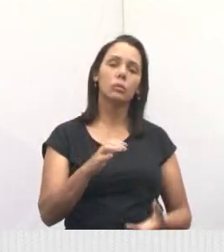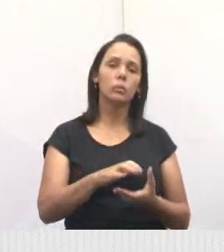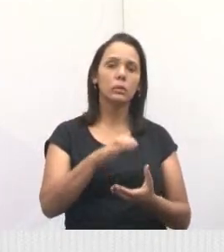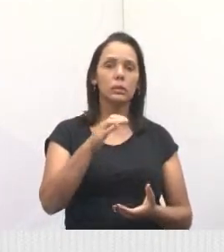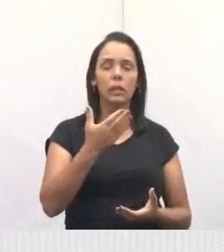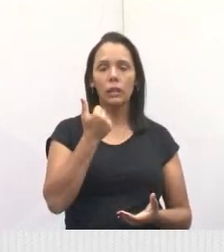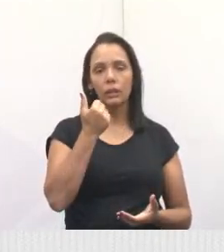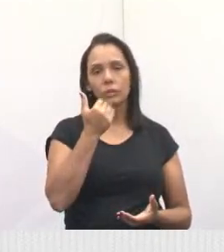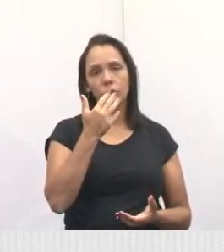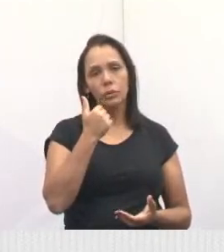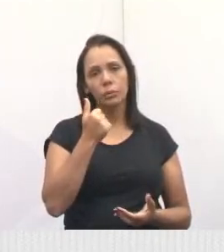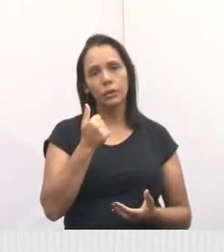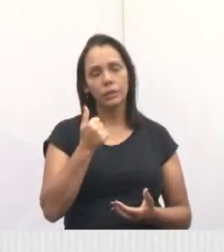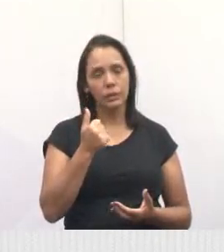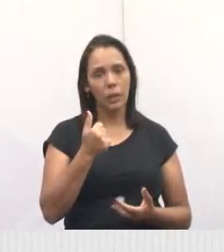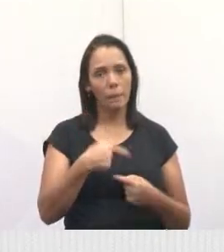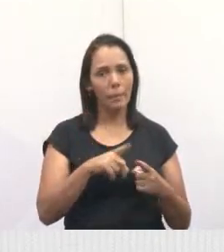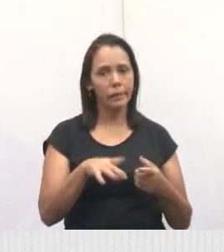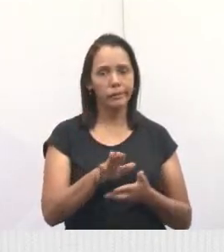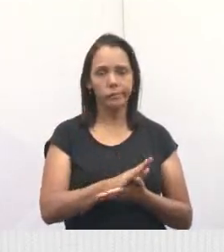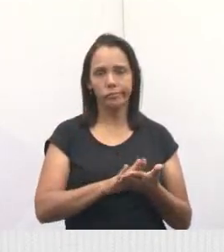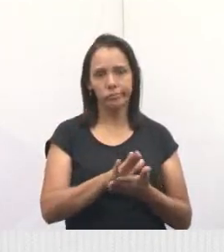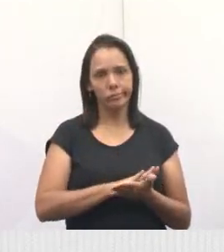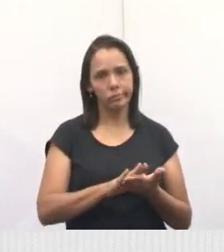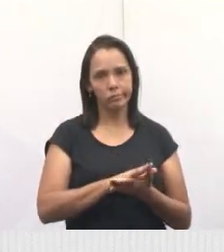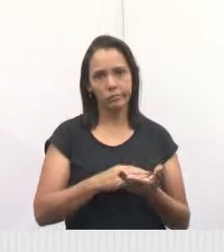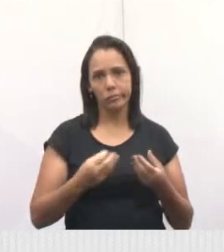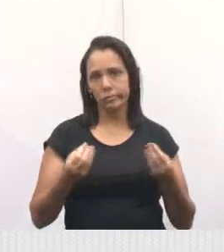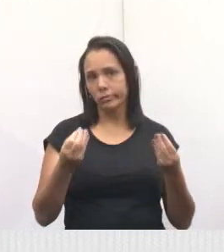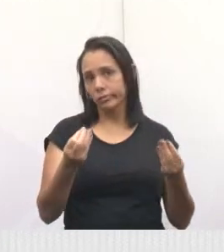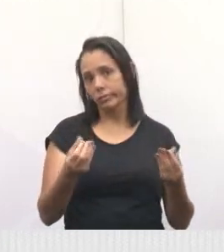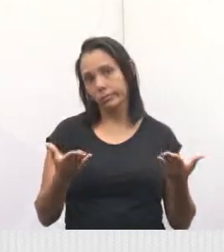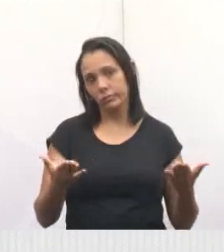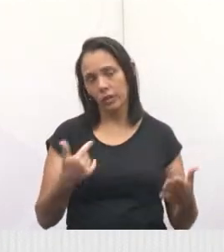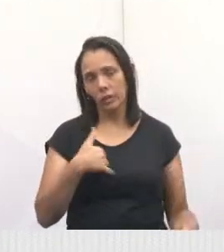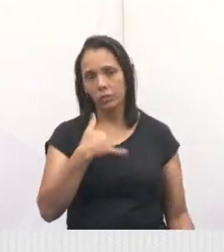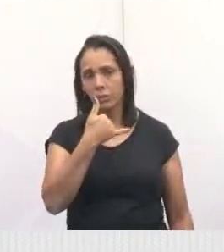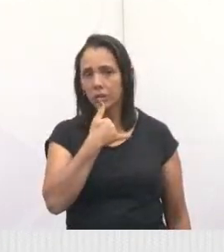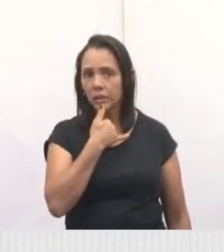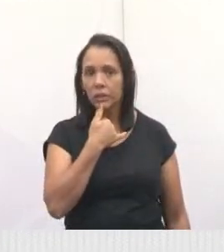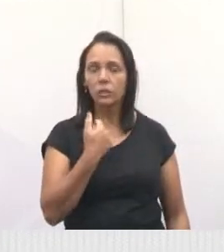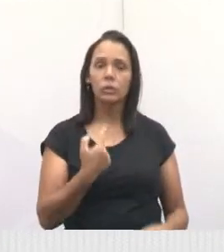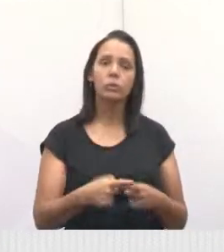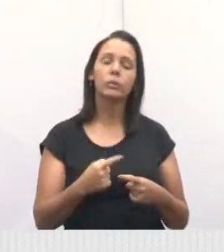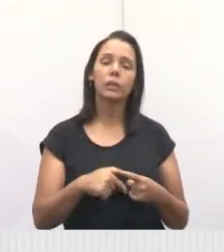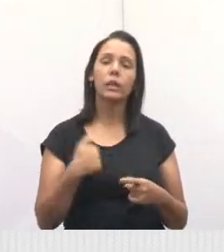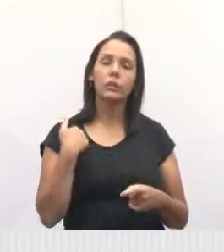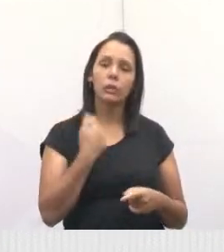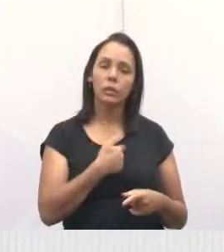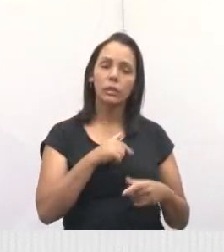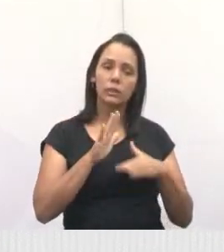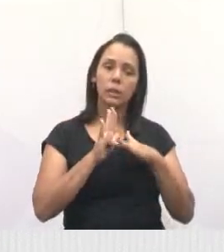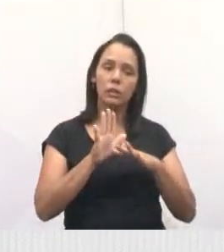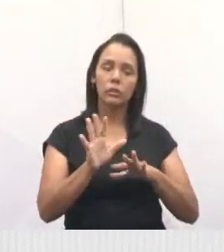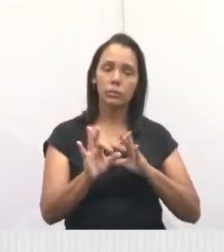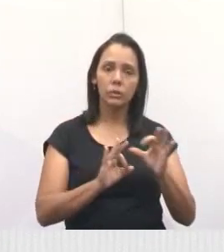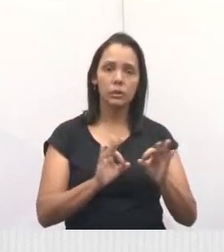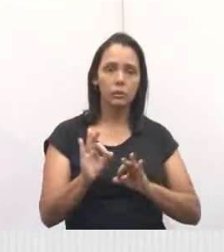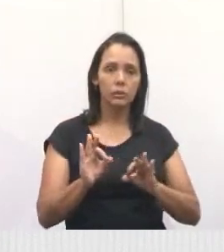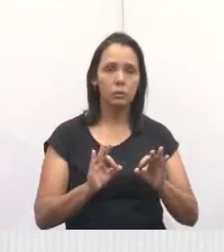indignação, não é? Porque, afinal de contas, o Alvará foi dado através da ONG Patas Amizade e